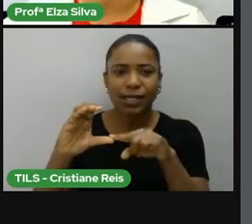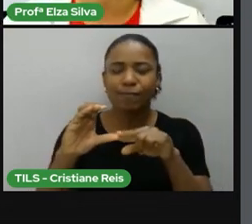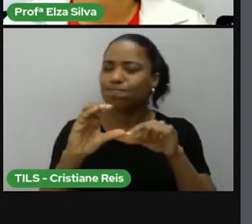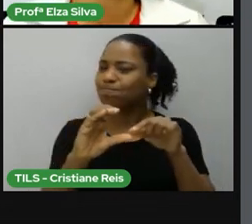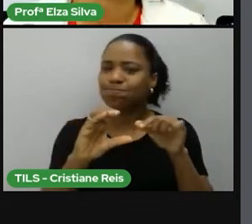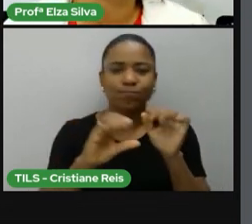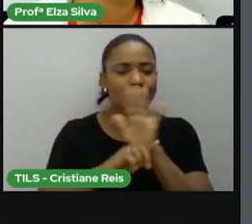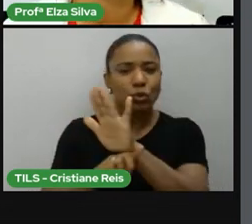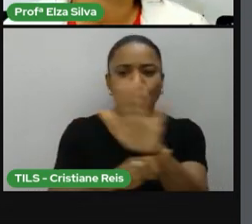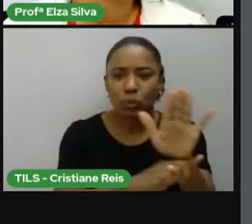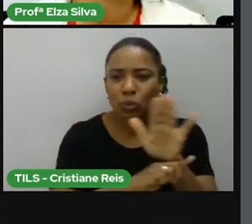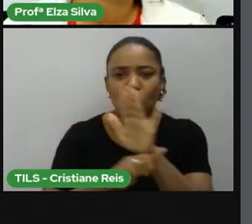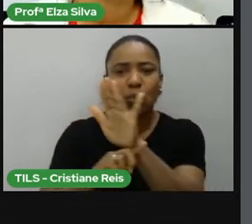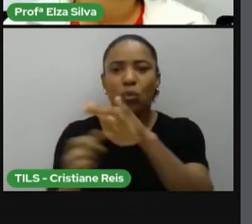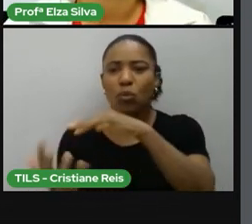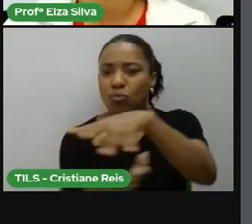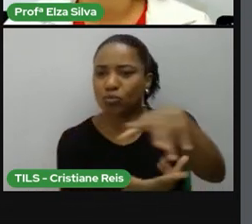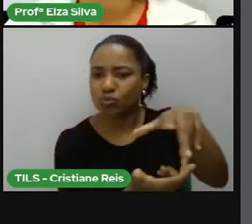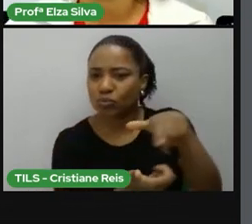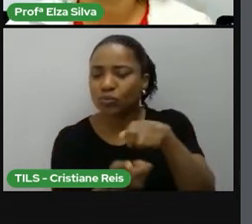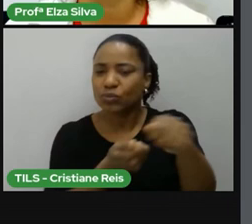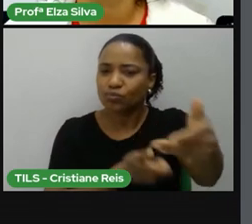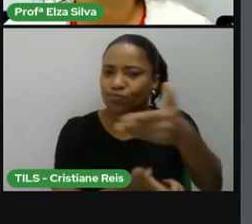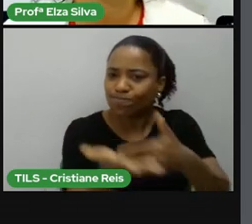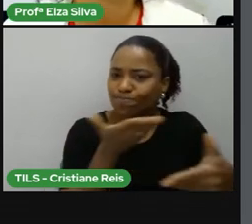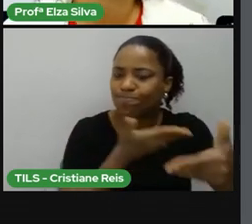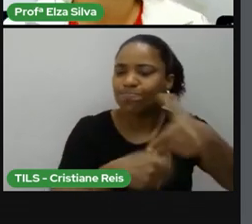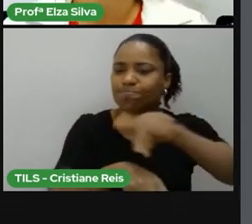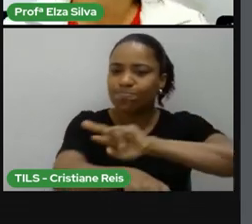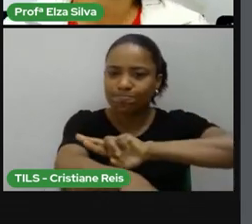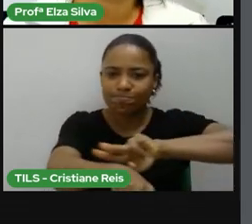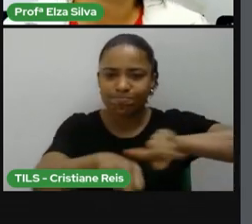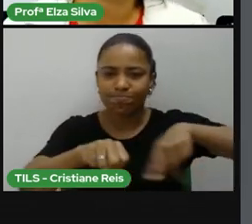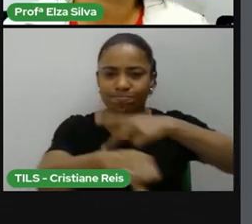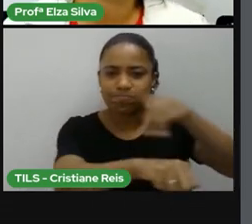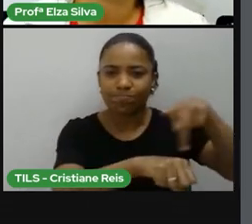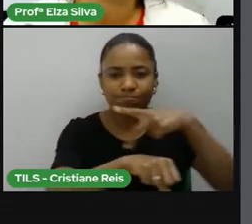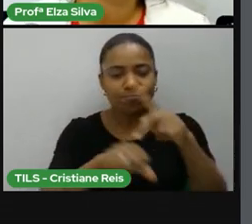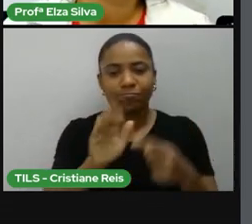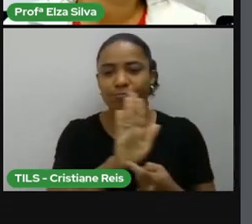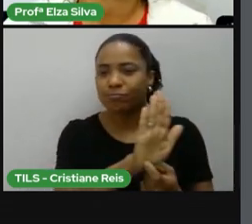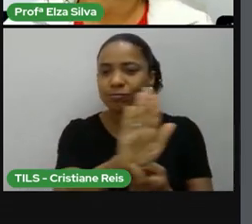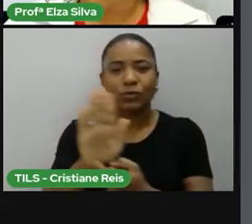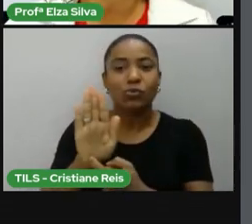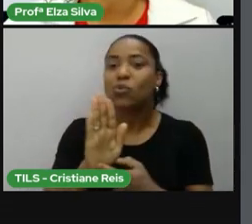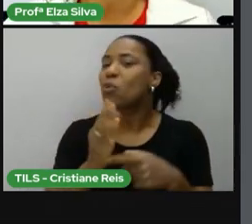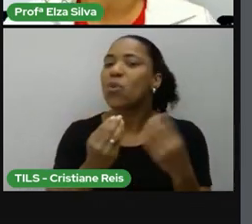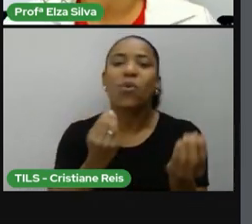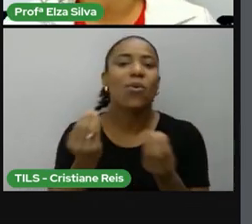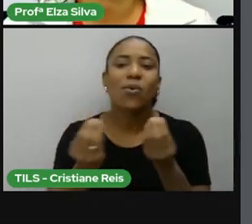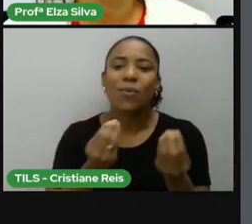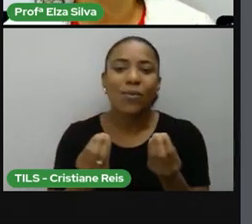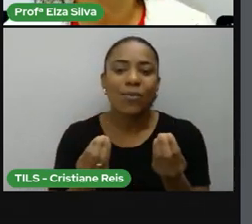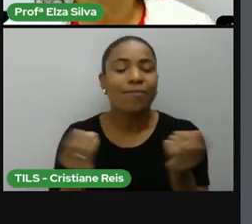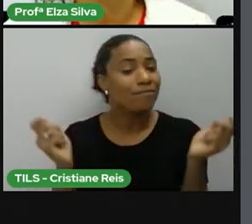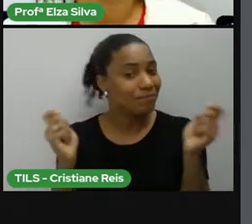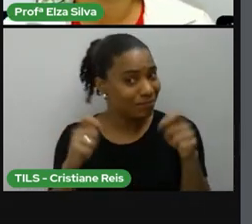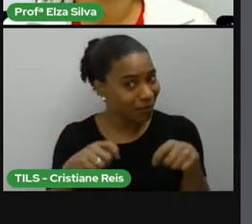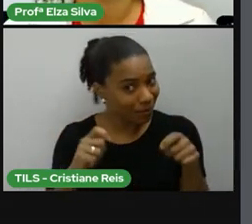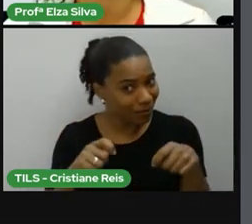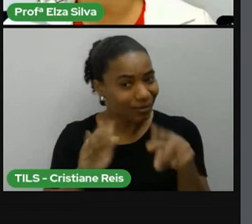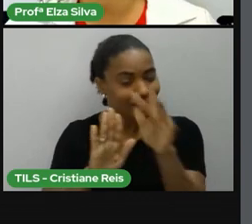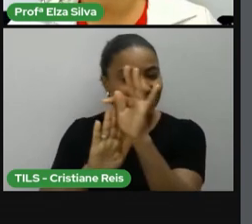étnico-raciais? Você pode utilizar as informações do texto e pesquisar mais